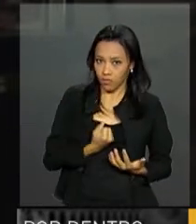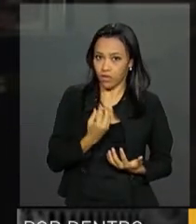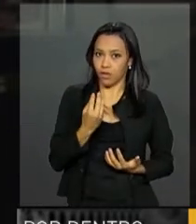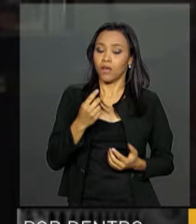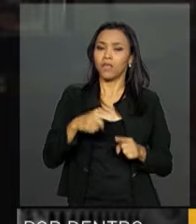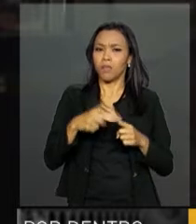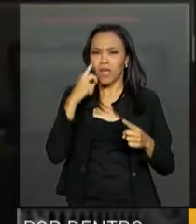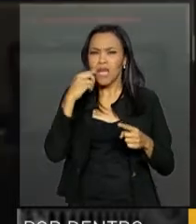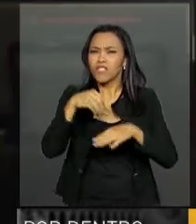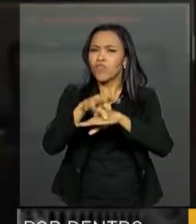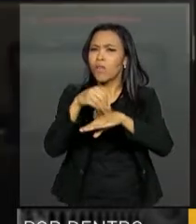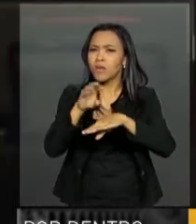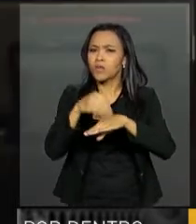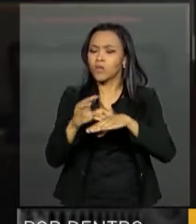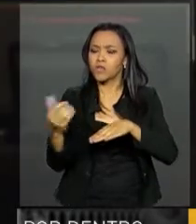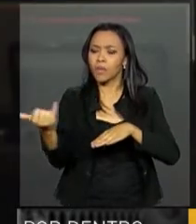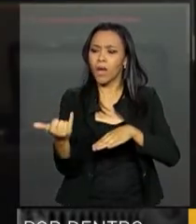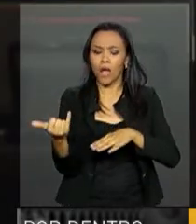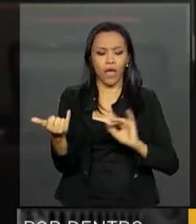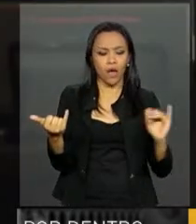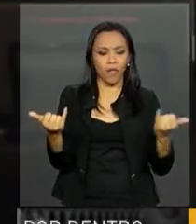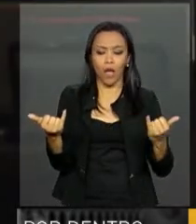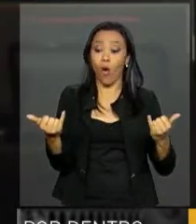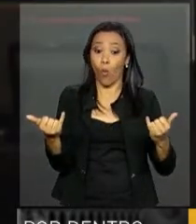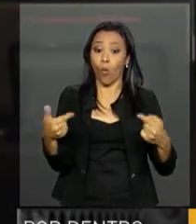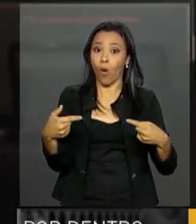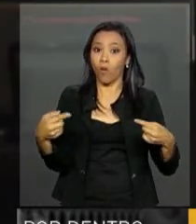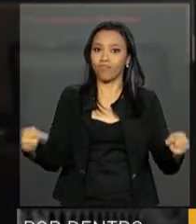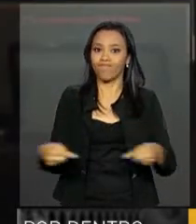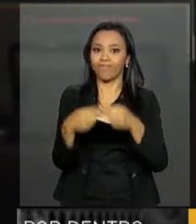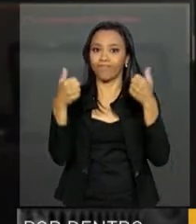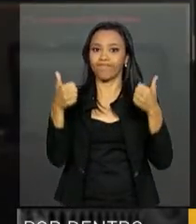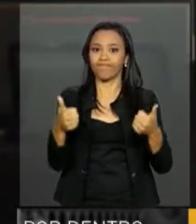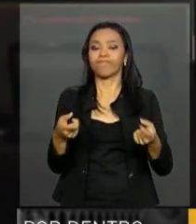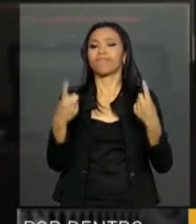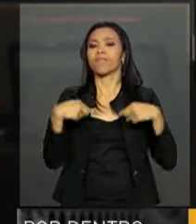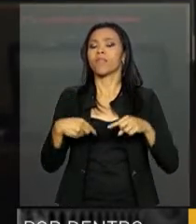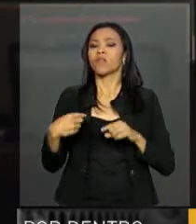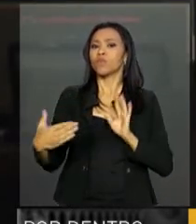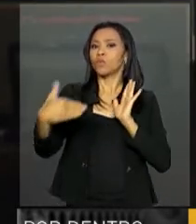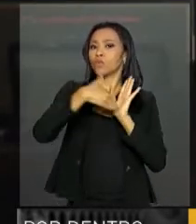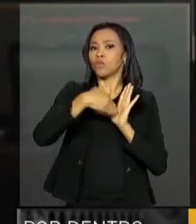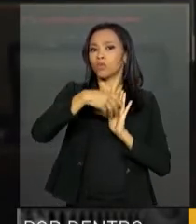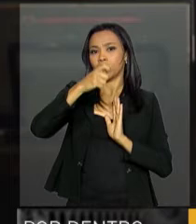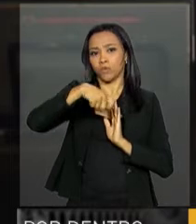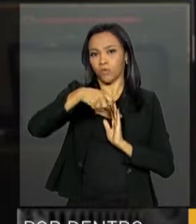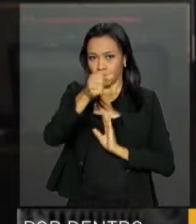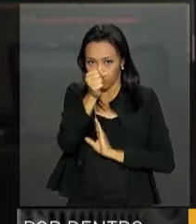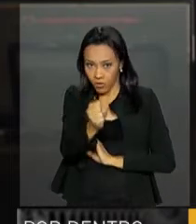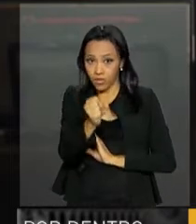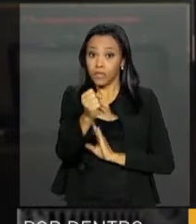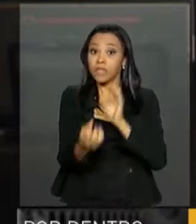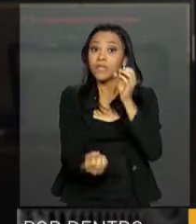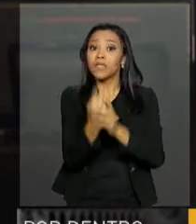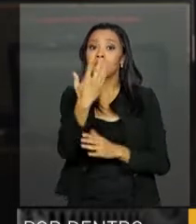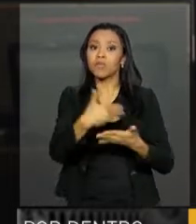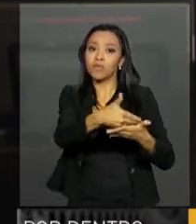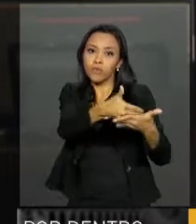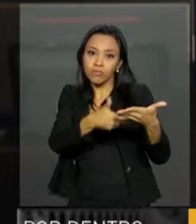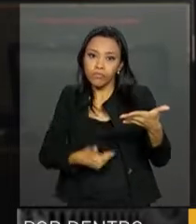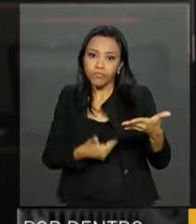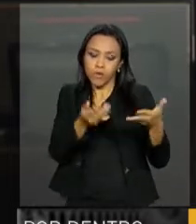bater as informações. Criamos agora, no último ano, nos últimos oito meses, criamos um cadastro,